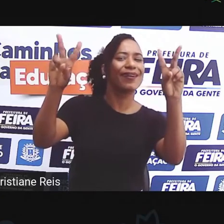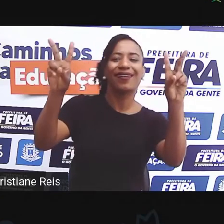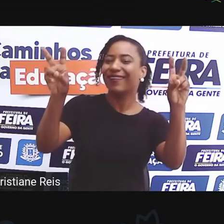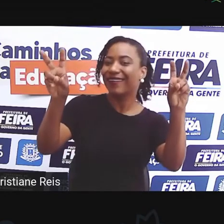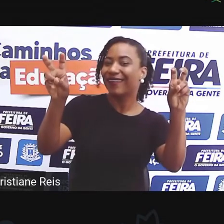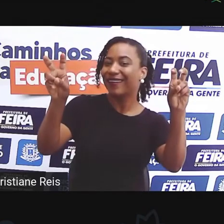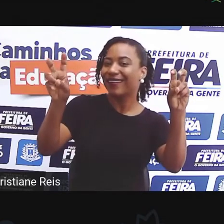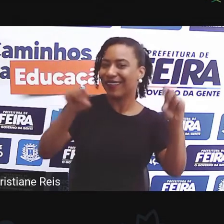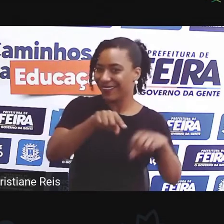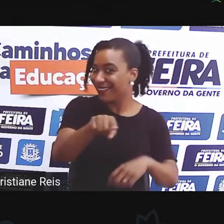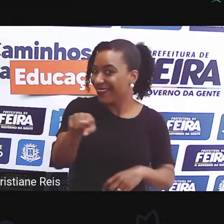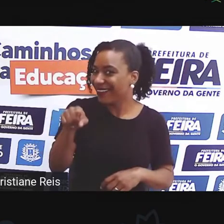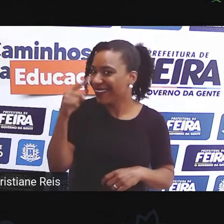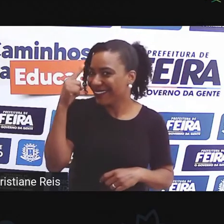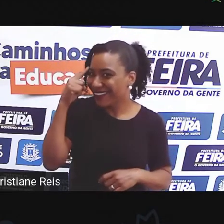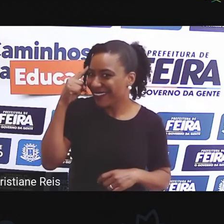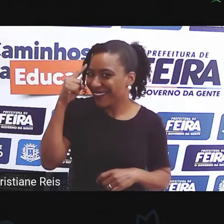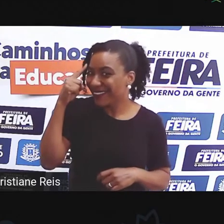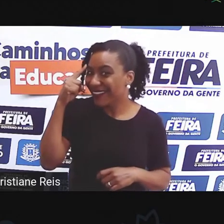adivinha?